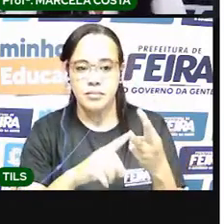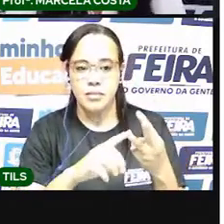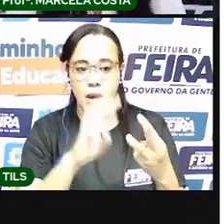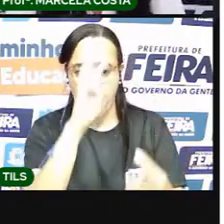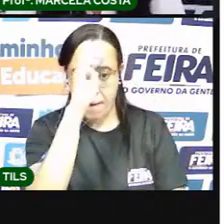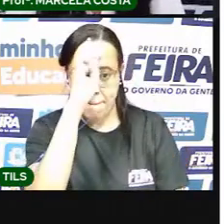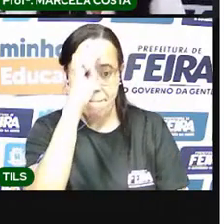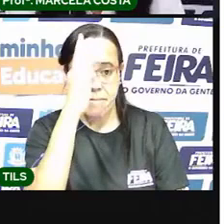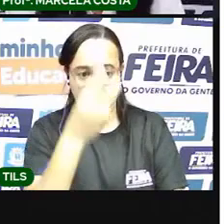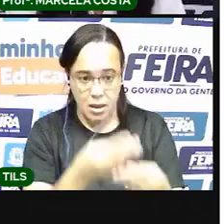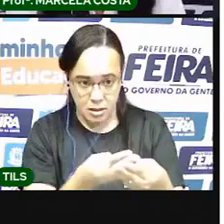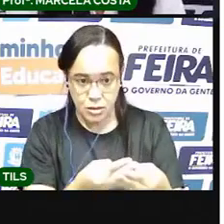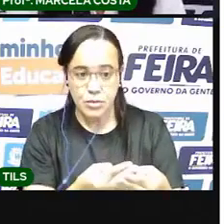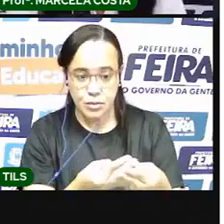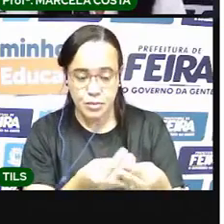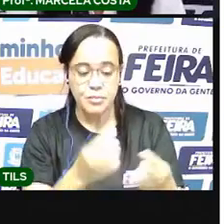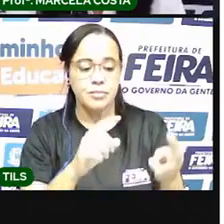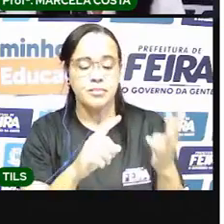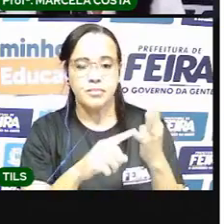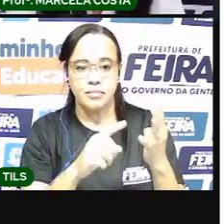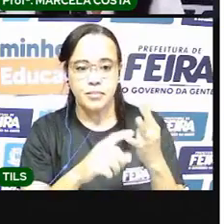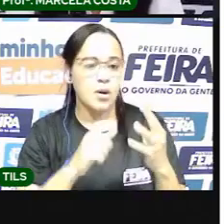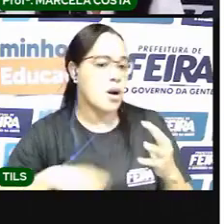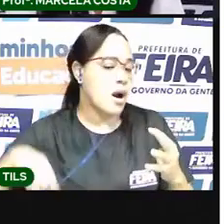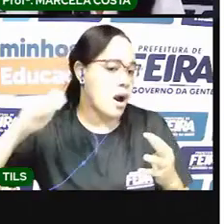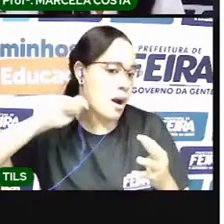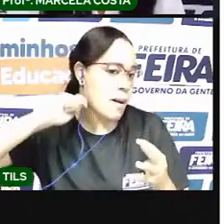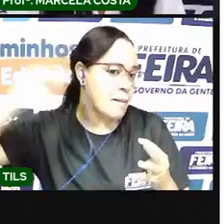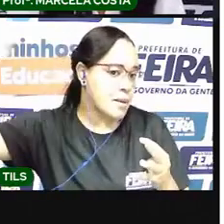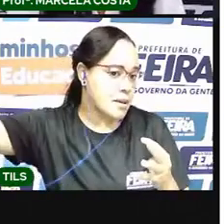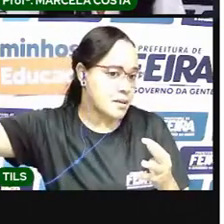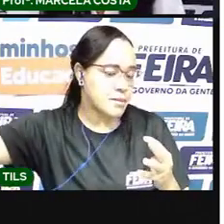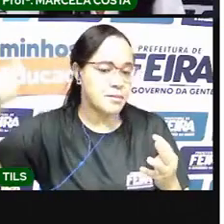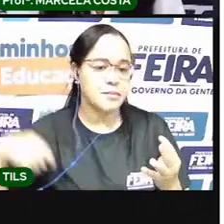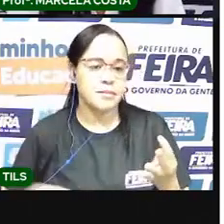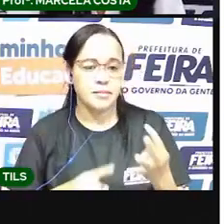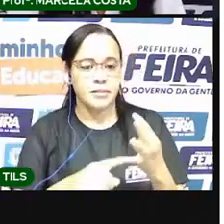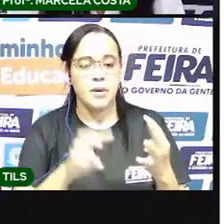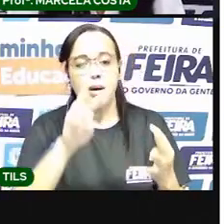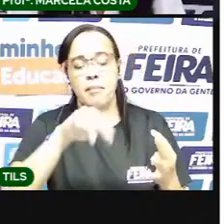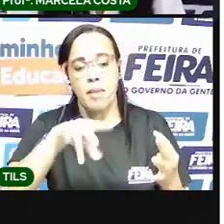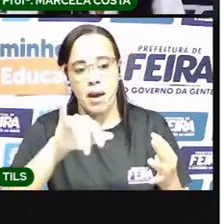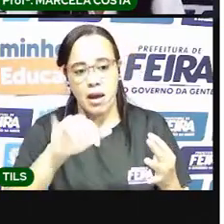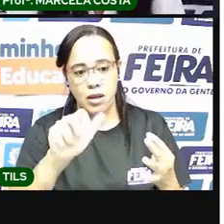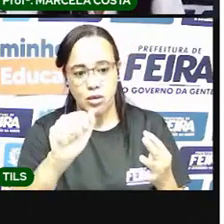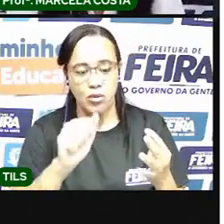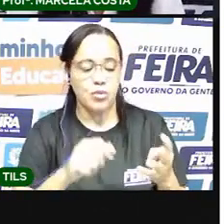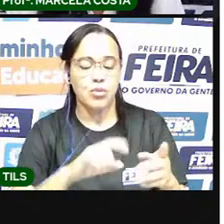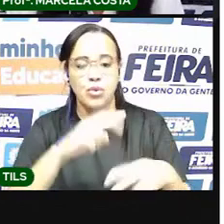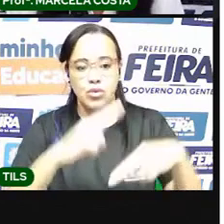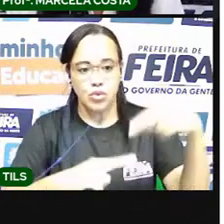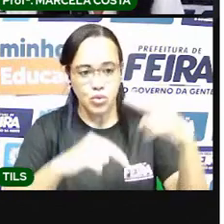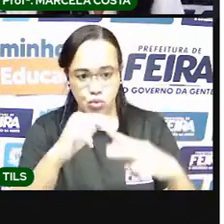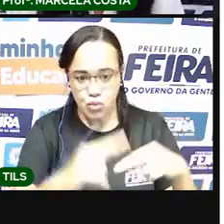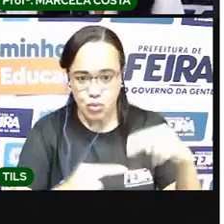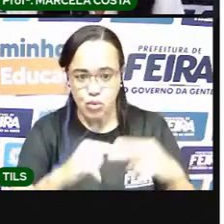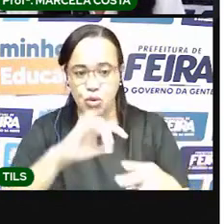março, abril, maio, junho,